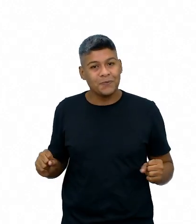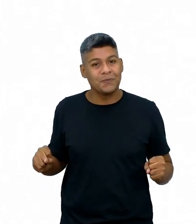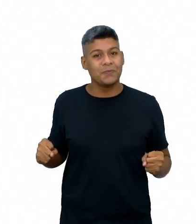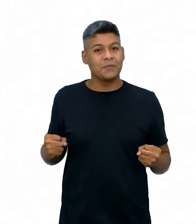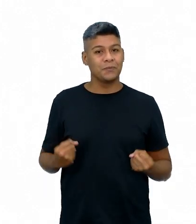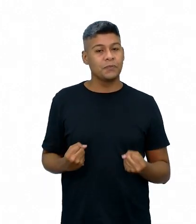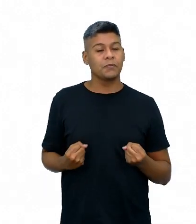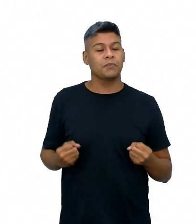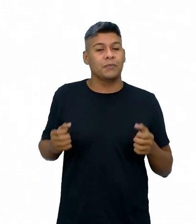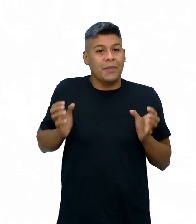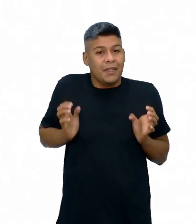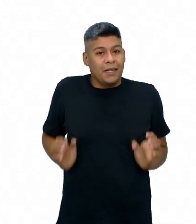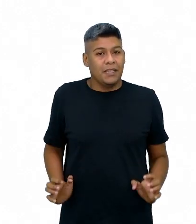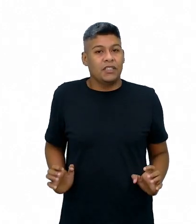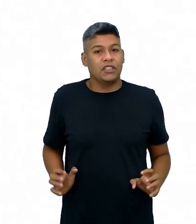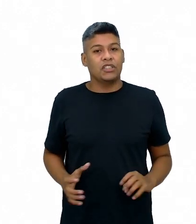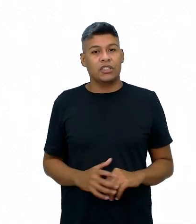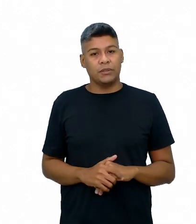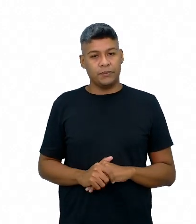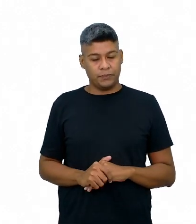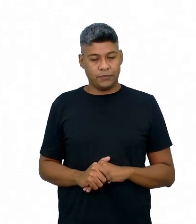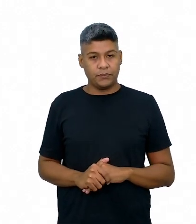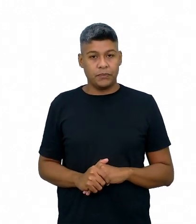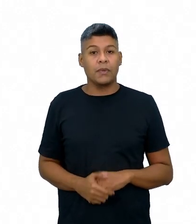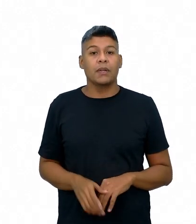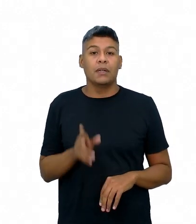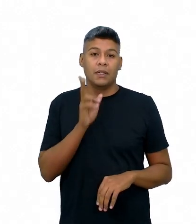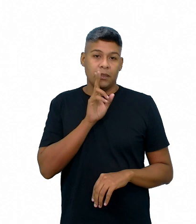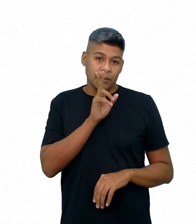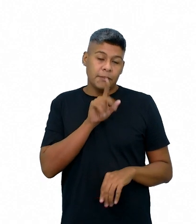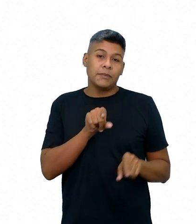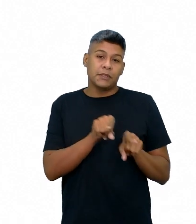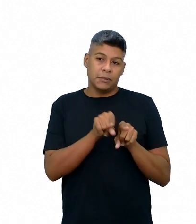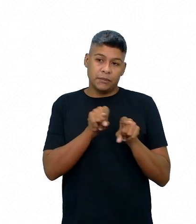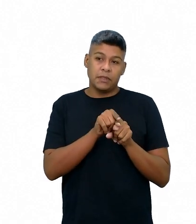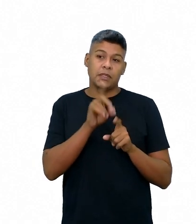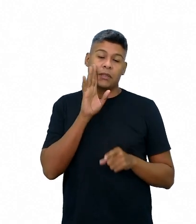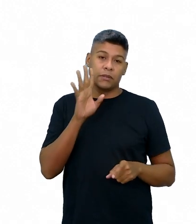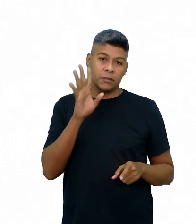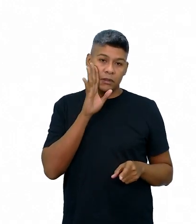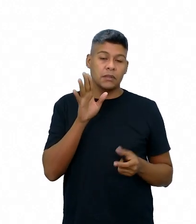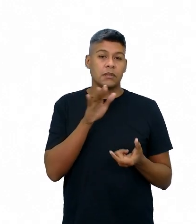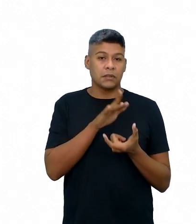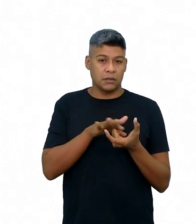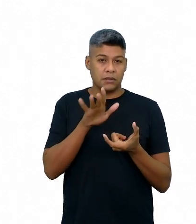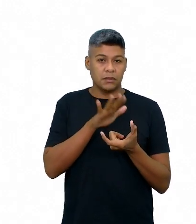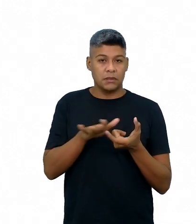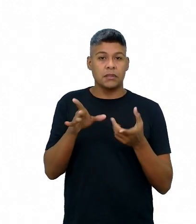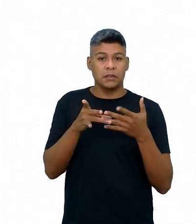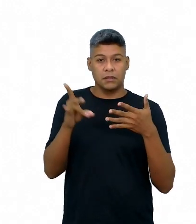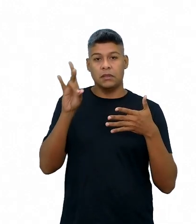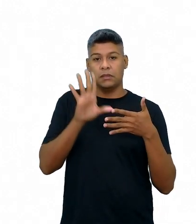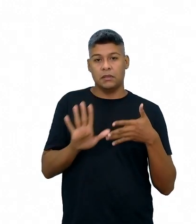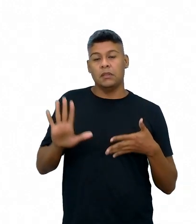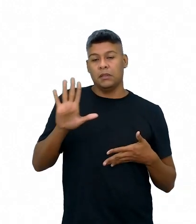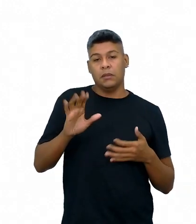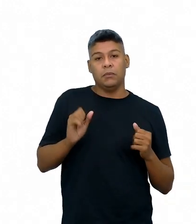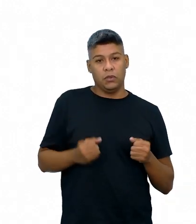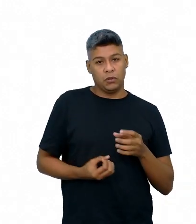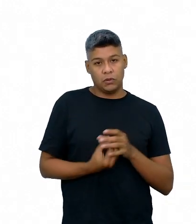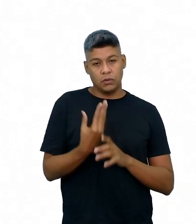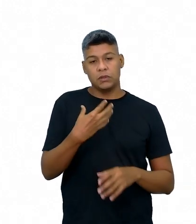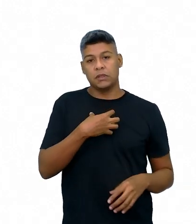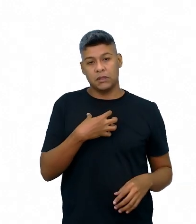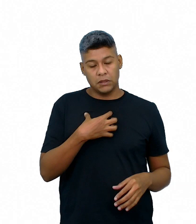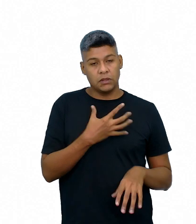de vista de forma ética. Nós lembramos também que a partir da reflexão linguística e semiótica, eles podem construir sentidos em suas